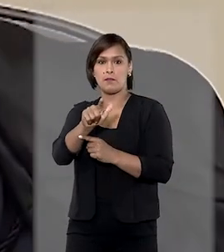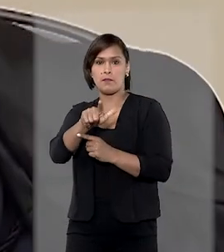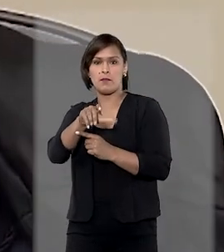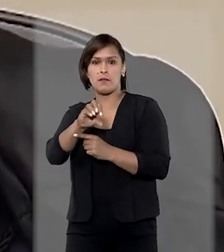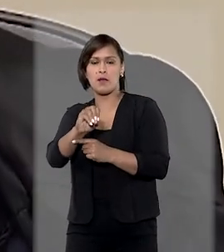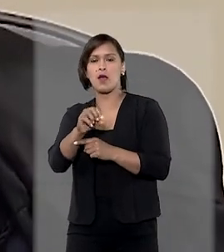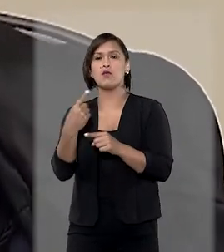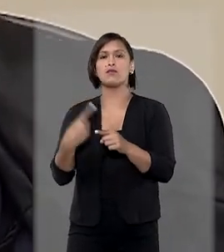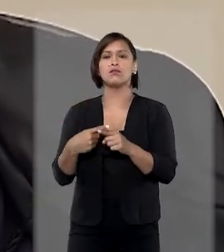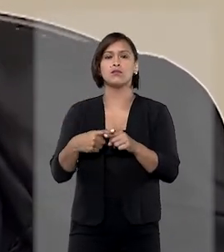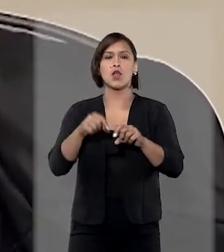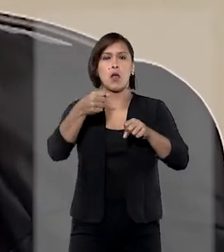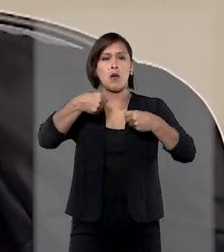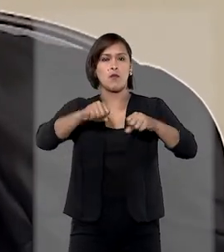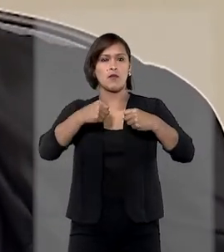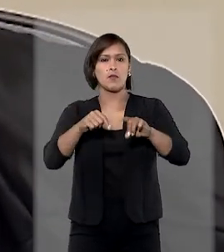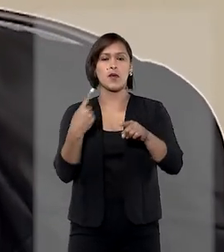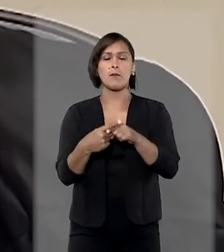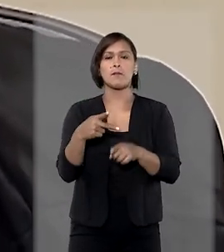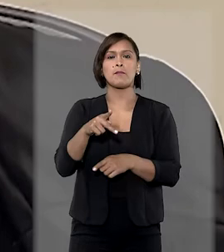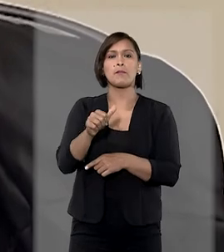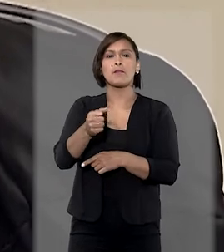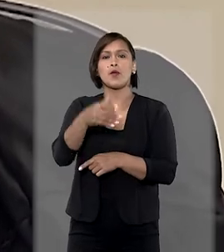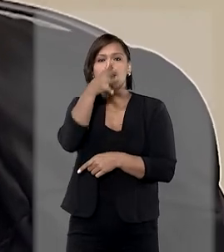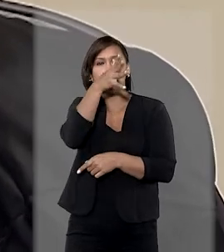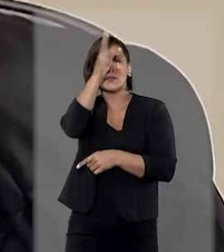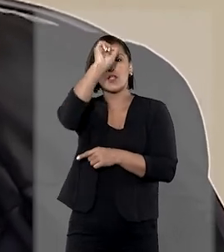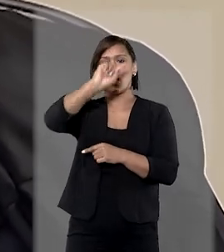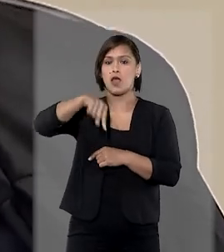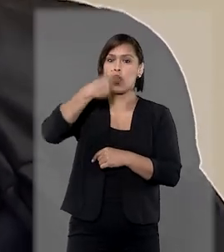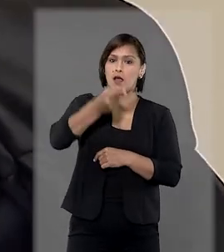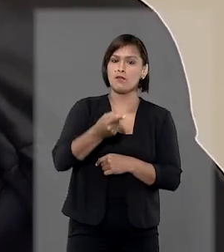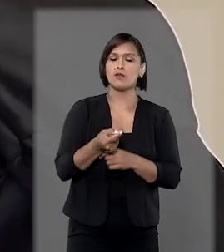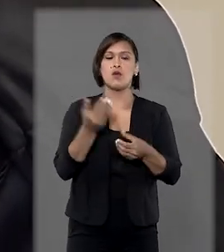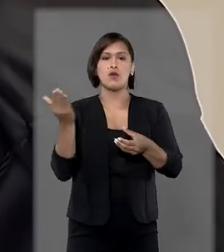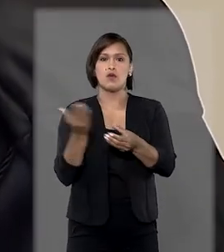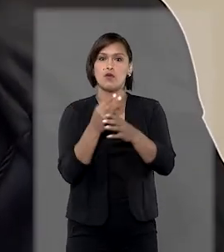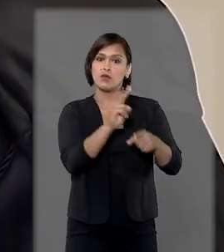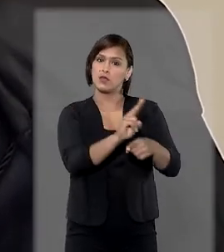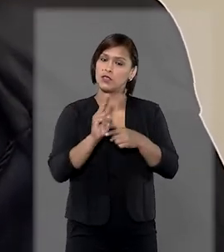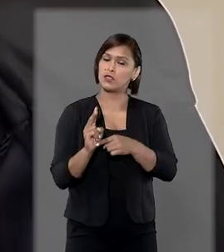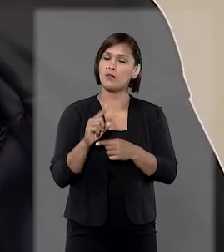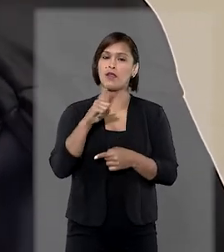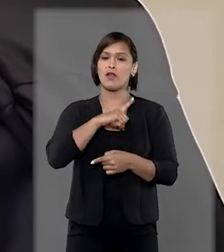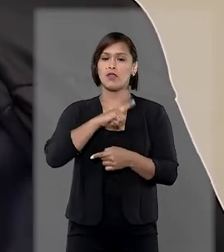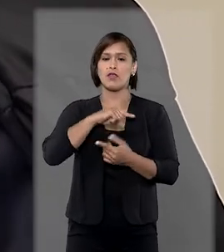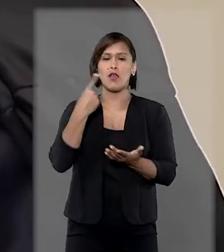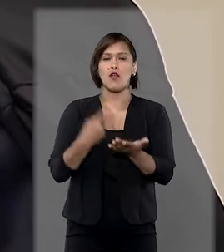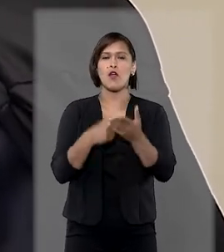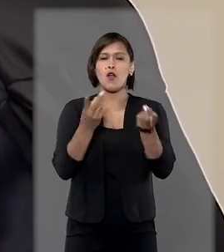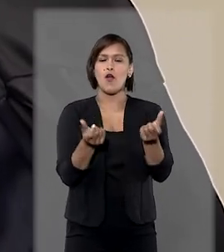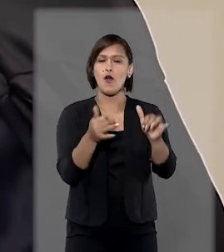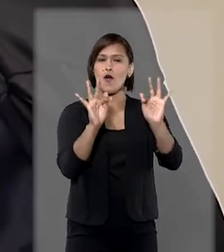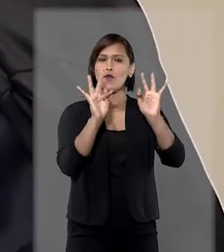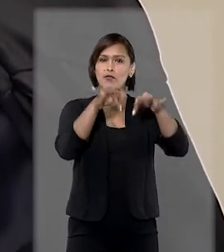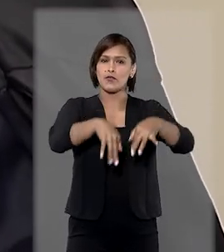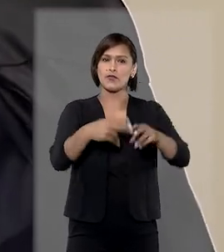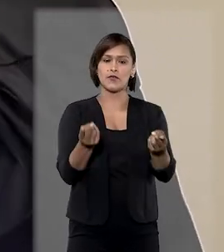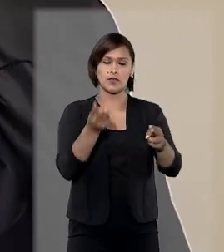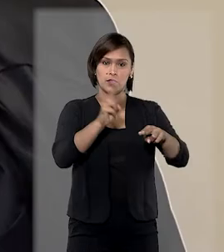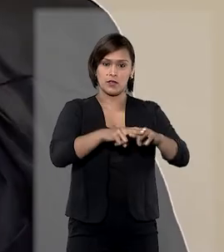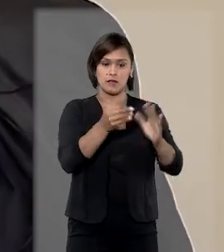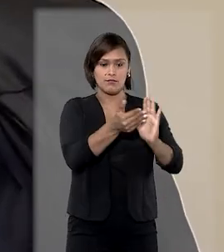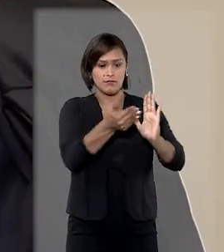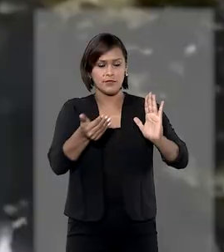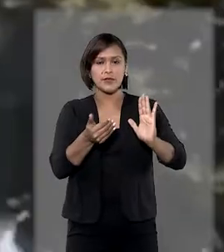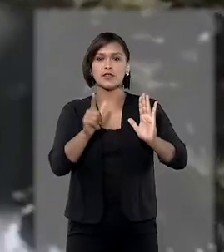da Silva Lima, conhecido como Paulo Galo, decretada logo após outro eliminar haver determinado o fim da prisão temporária a que ele estava